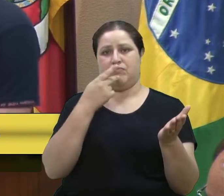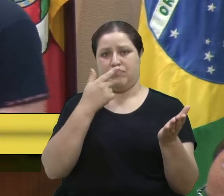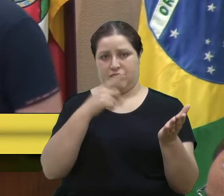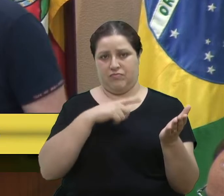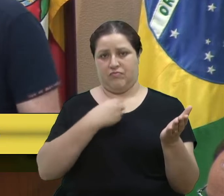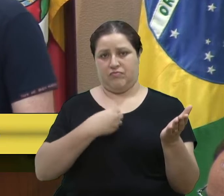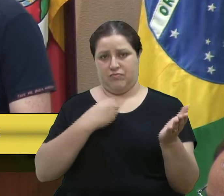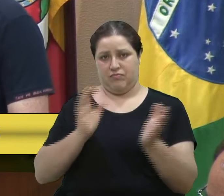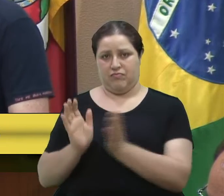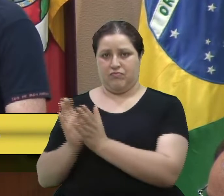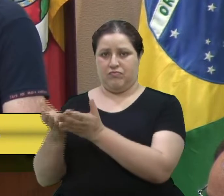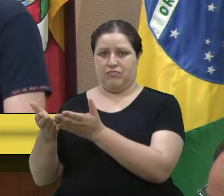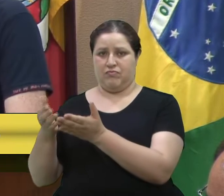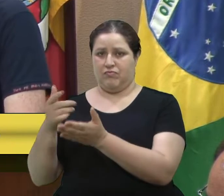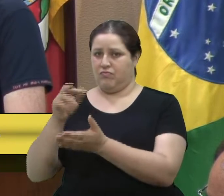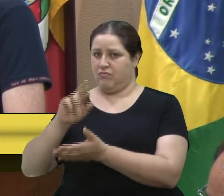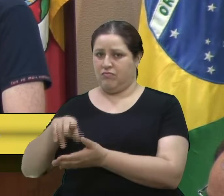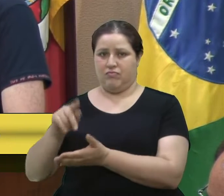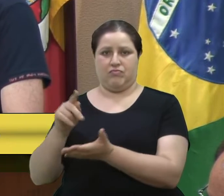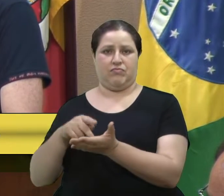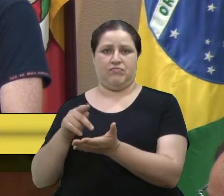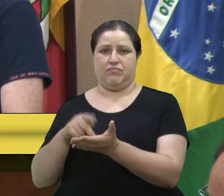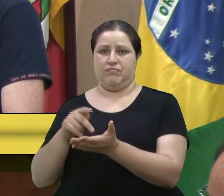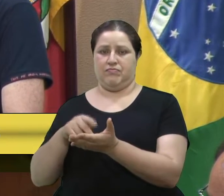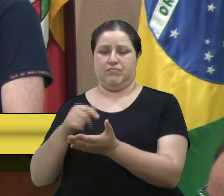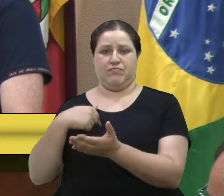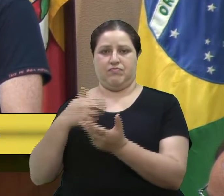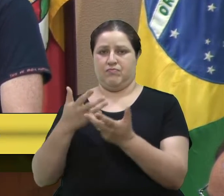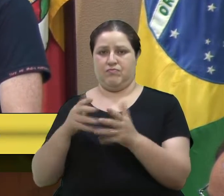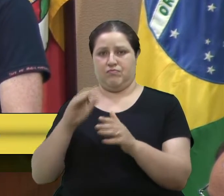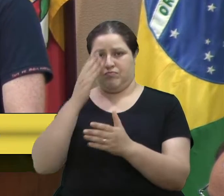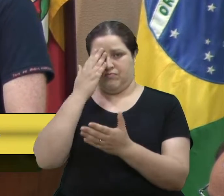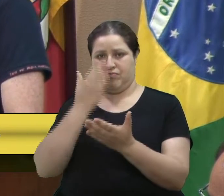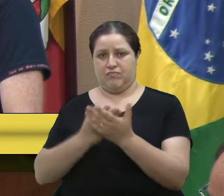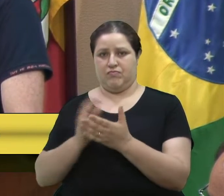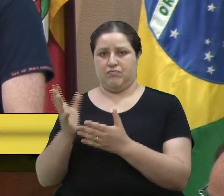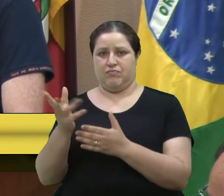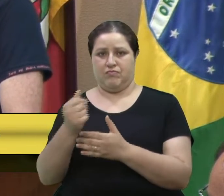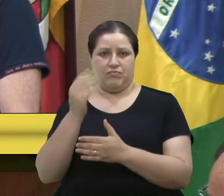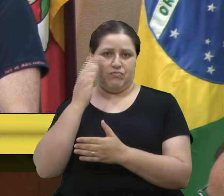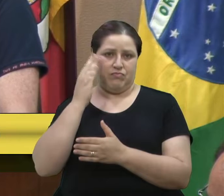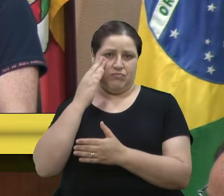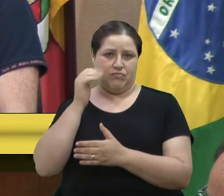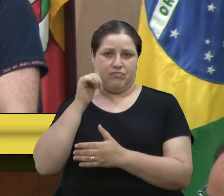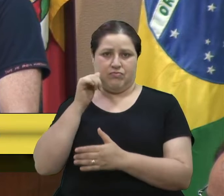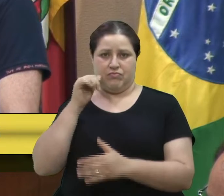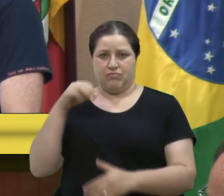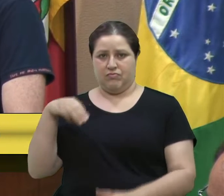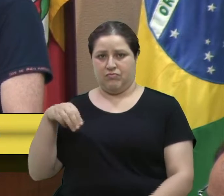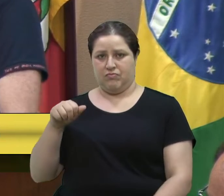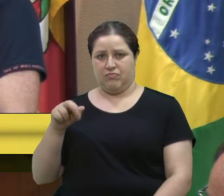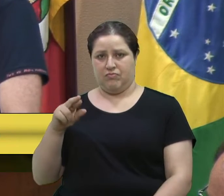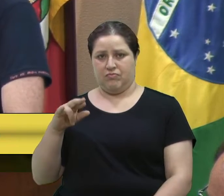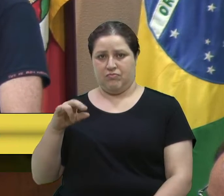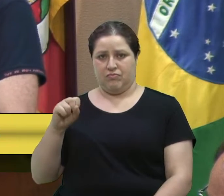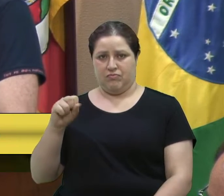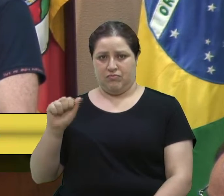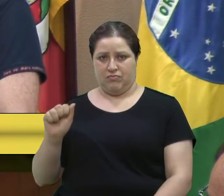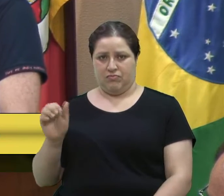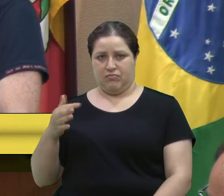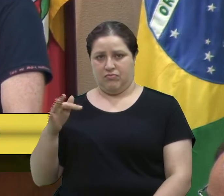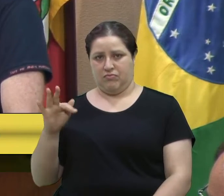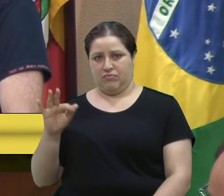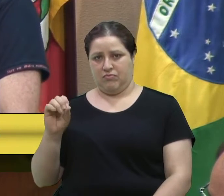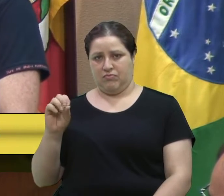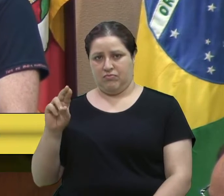Eu não quero acreditar, senhores vereadores, todos sabem da ligação que Marisa Fórmula tem com a, então, candidata,